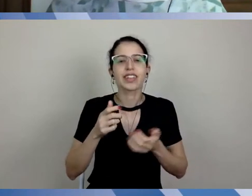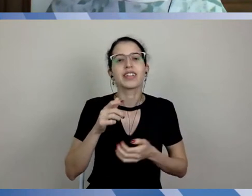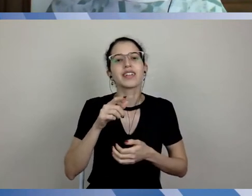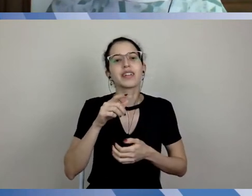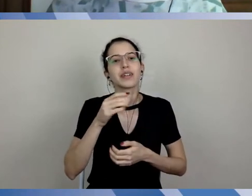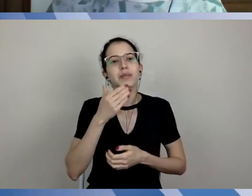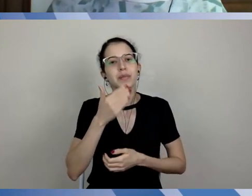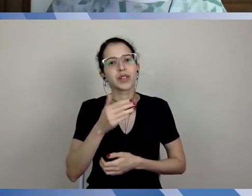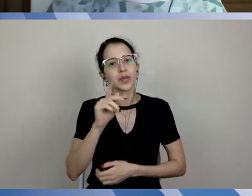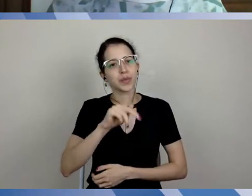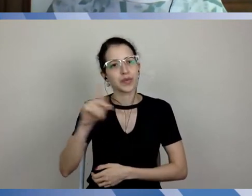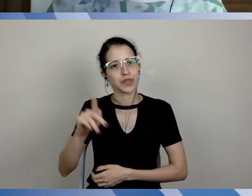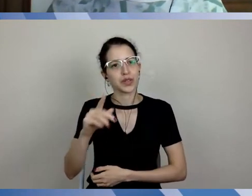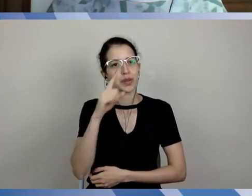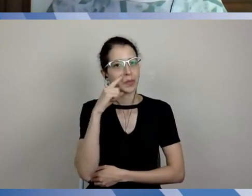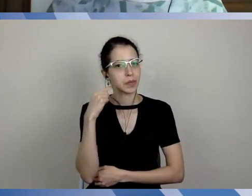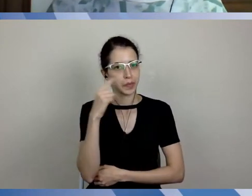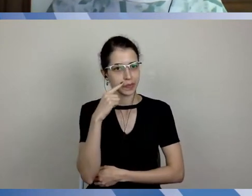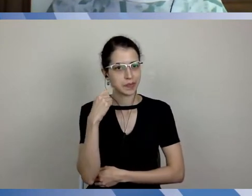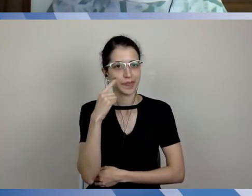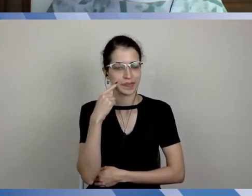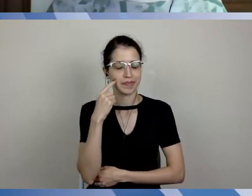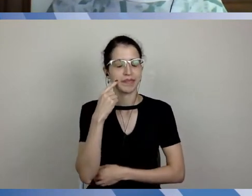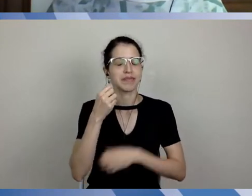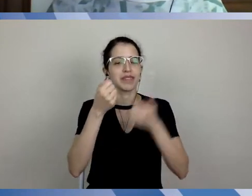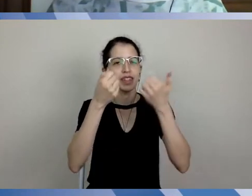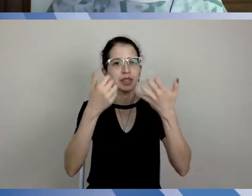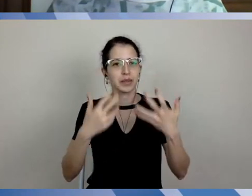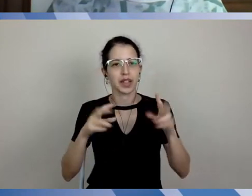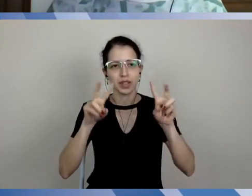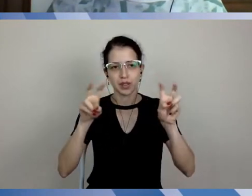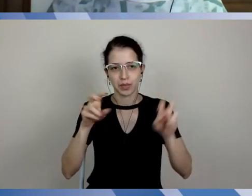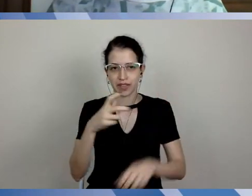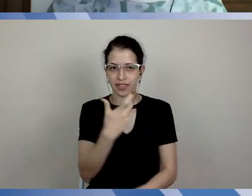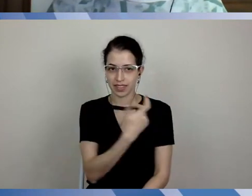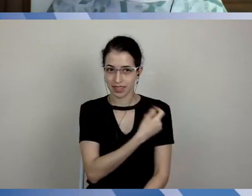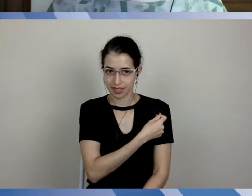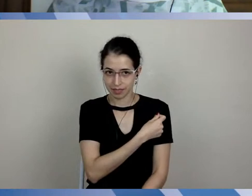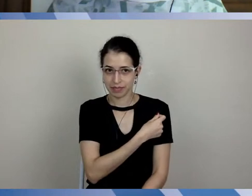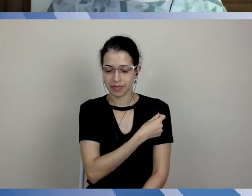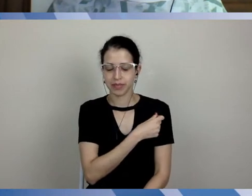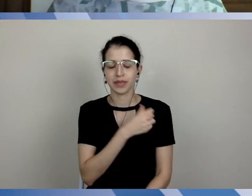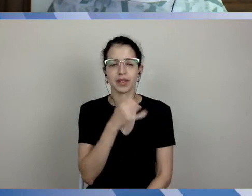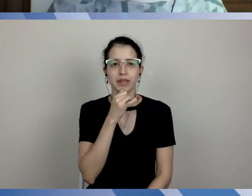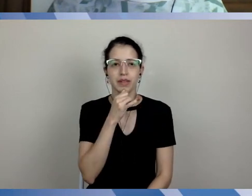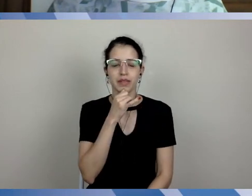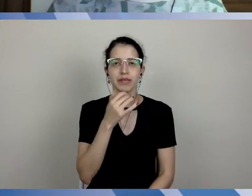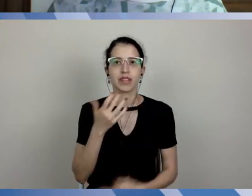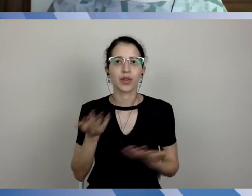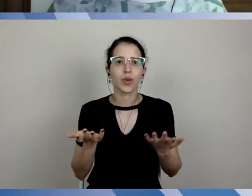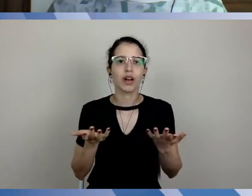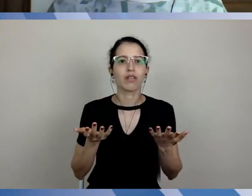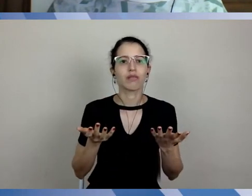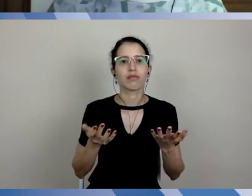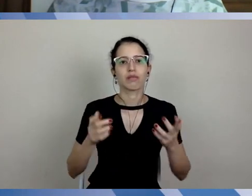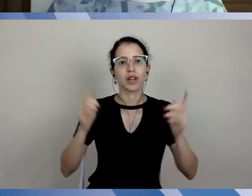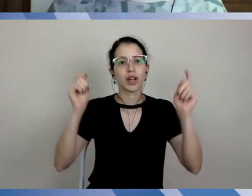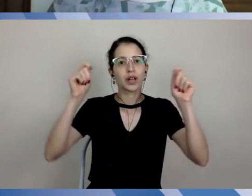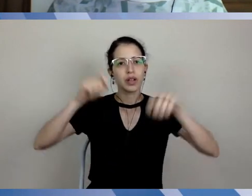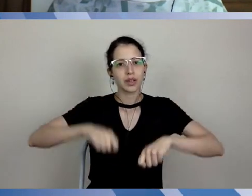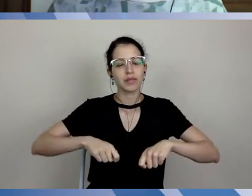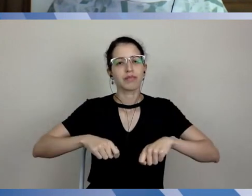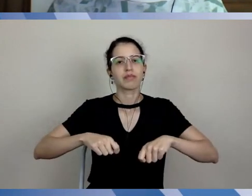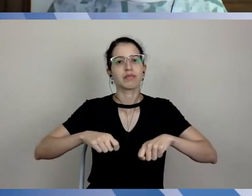da vacina, porque essa é uma dúvida que vem muito também, qual seria, por exemplo, a possibilidade de intervenção